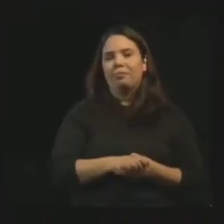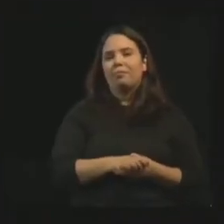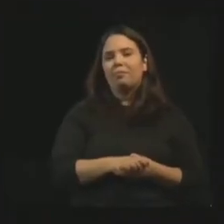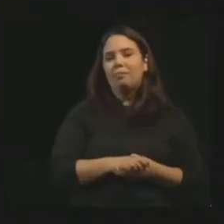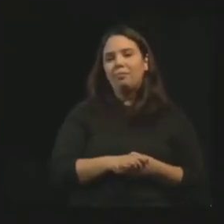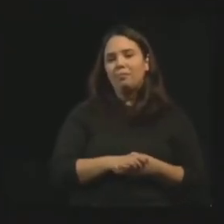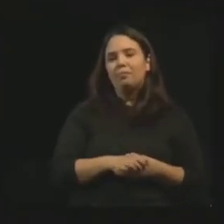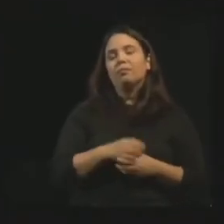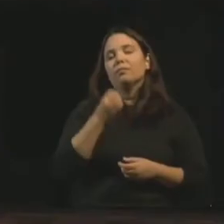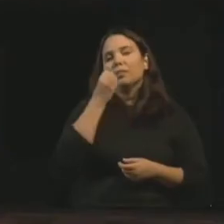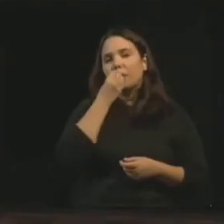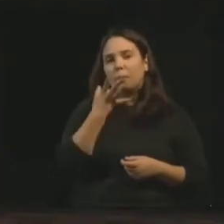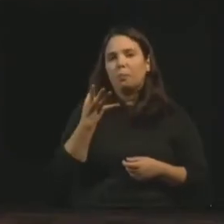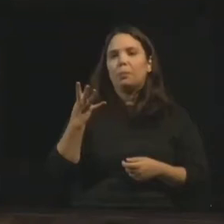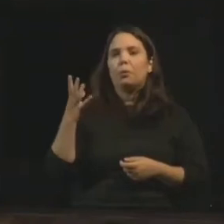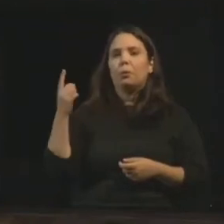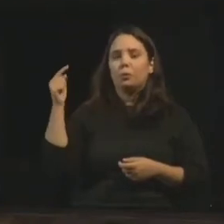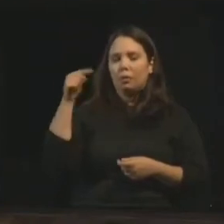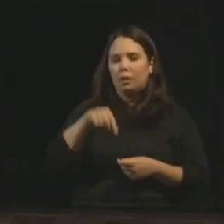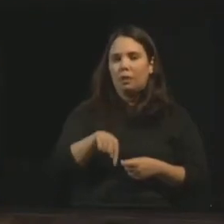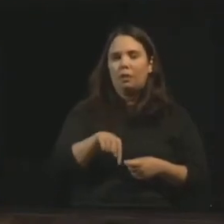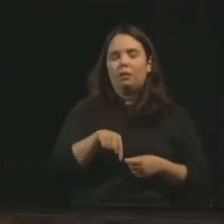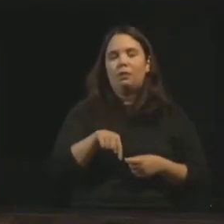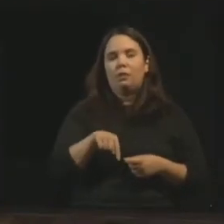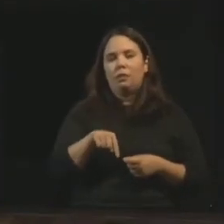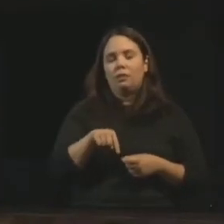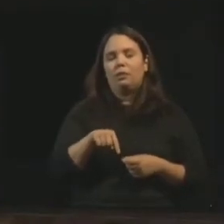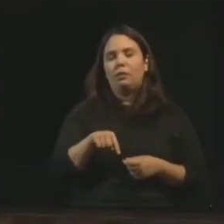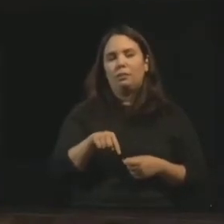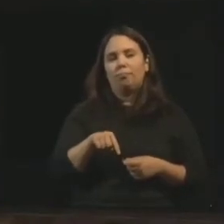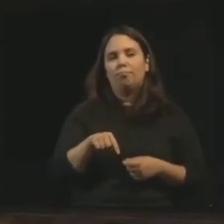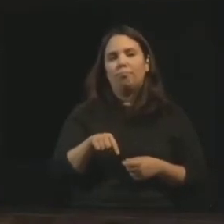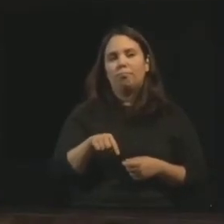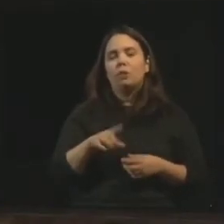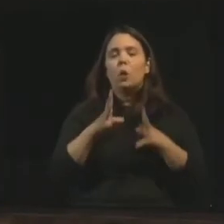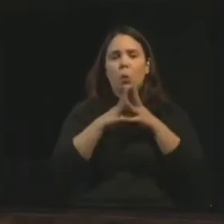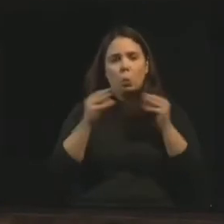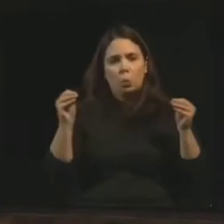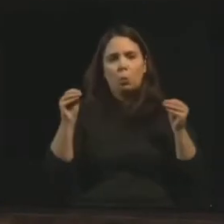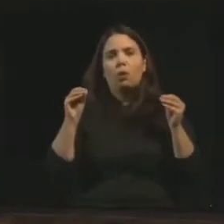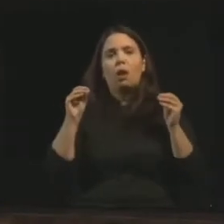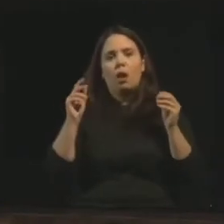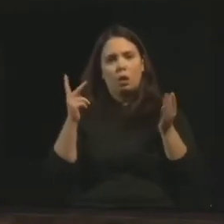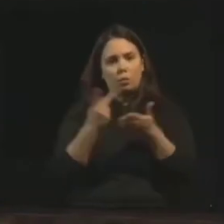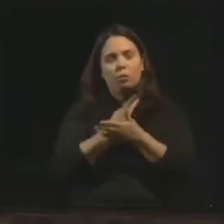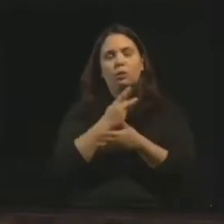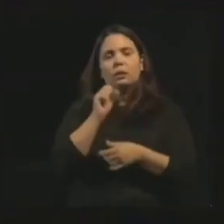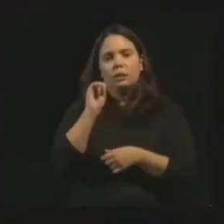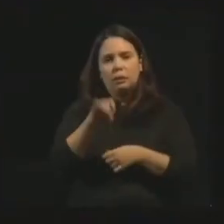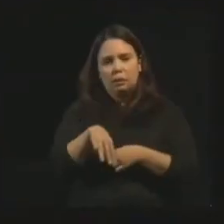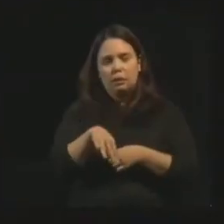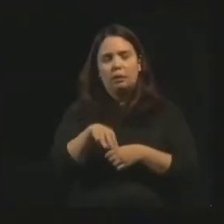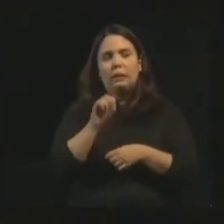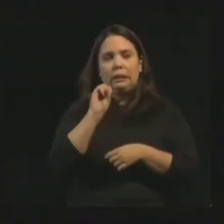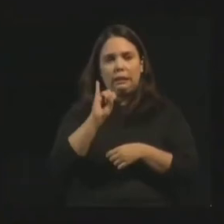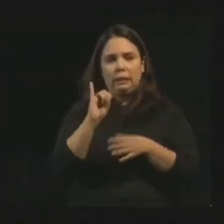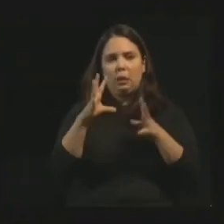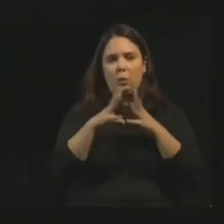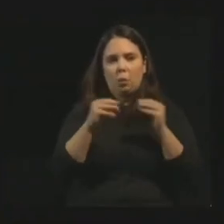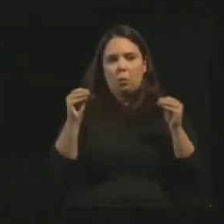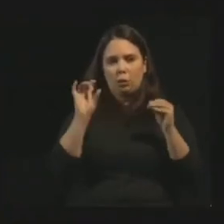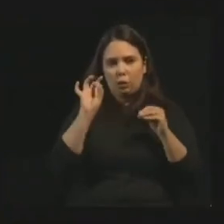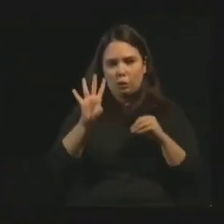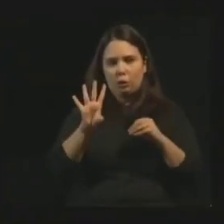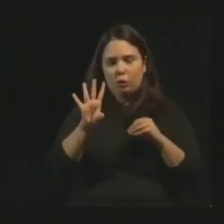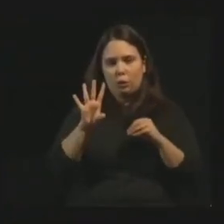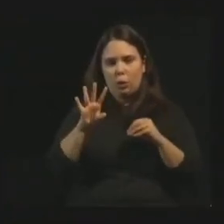é bom trazer, não vamos separar não, pessoal. Curas, podem acontecer? Podem, mas se a cura acontecesse só no movimento